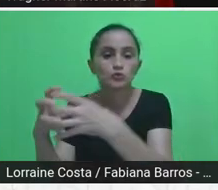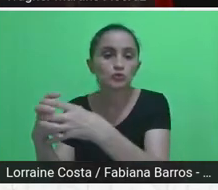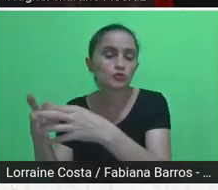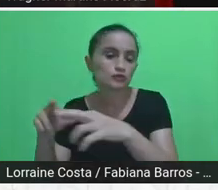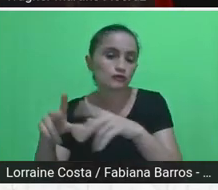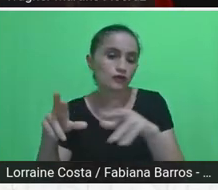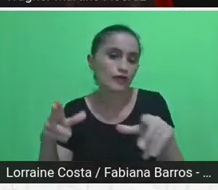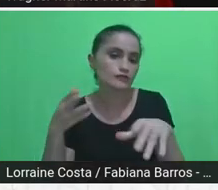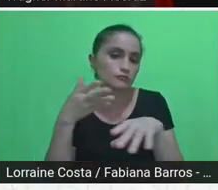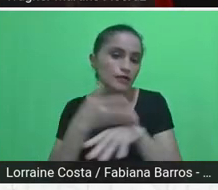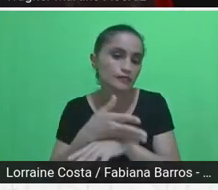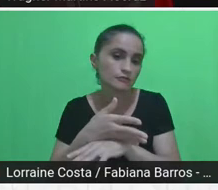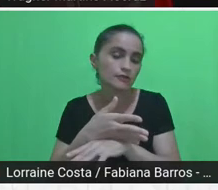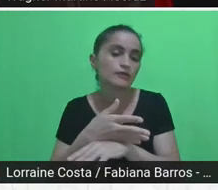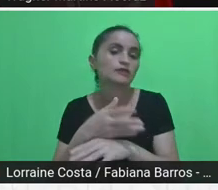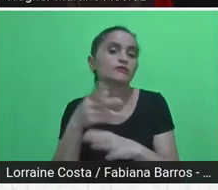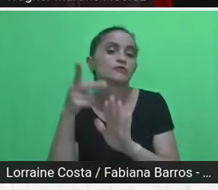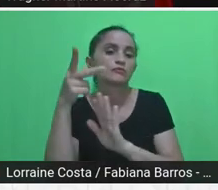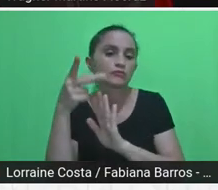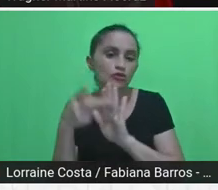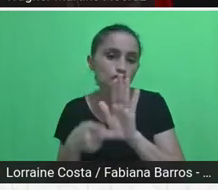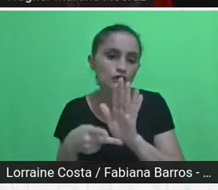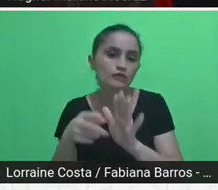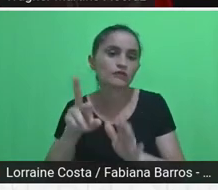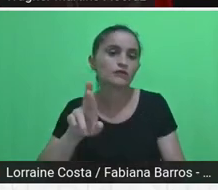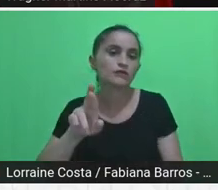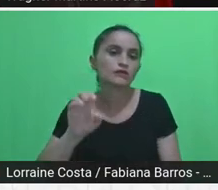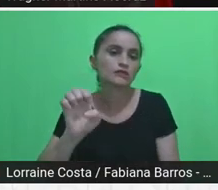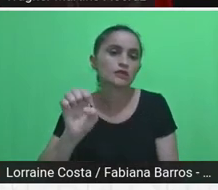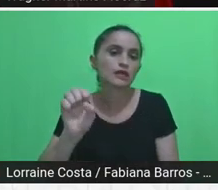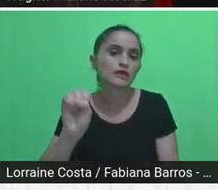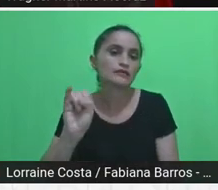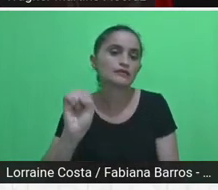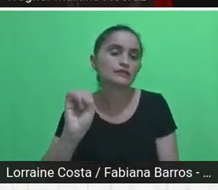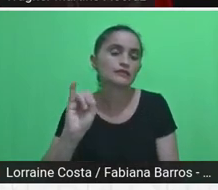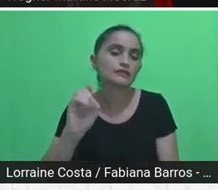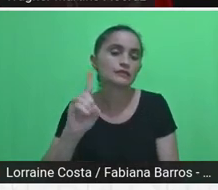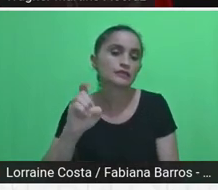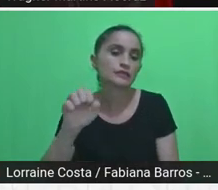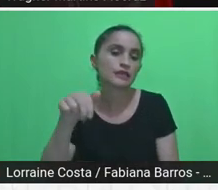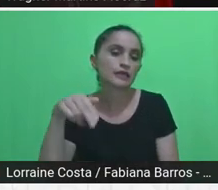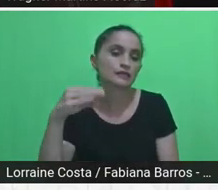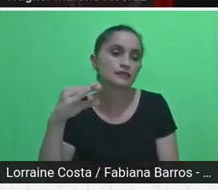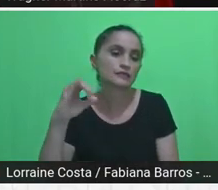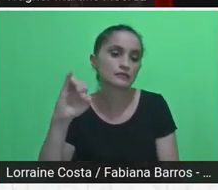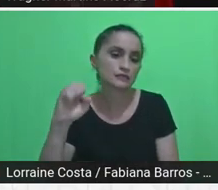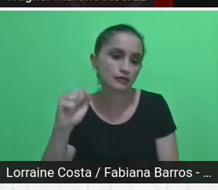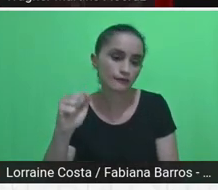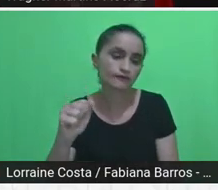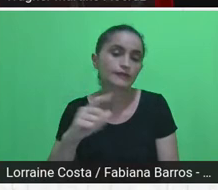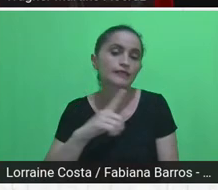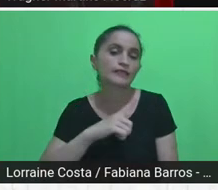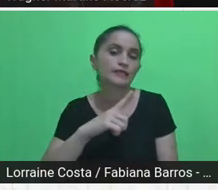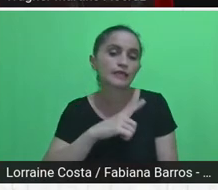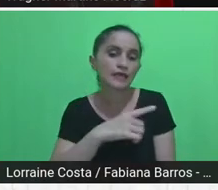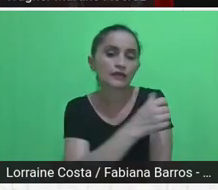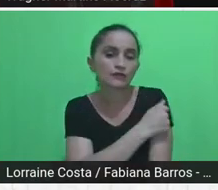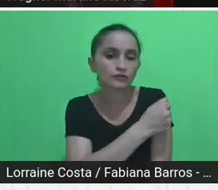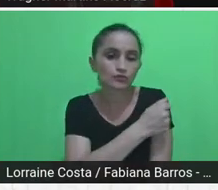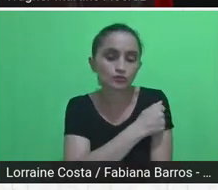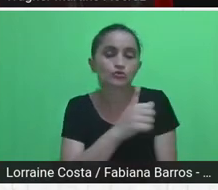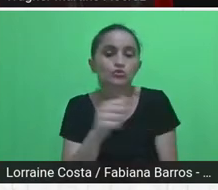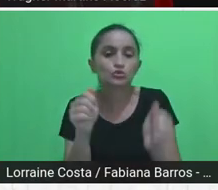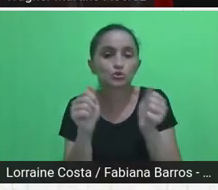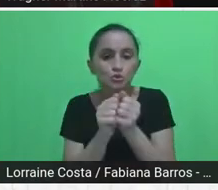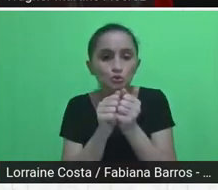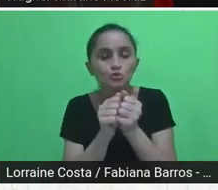territórios, onde os alunos poderiam estar vinculados a projetos de desenvolvimento saudável e